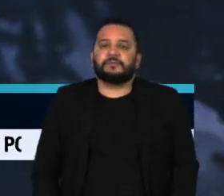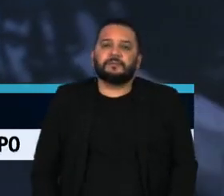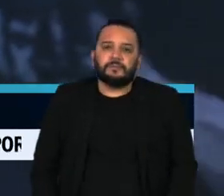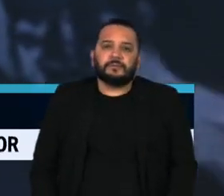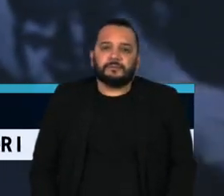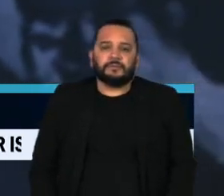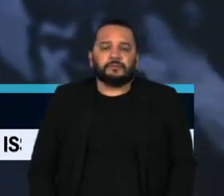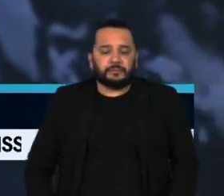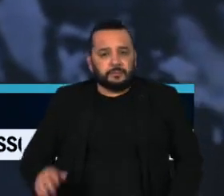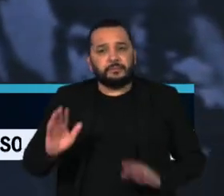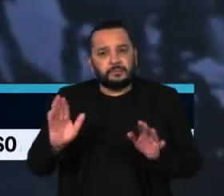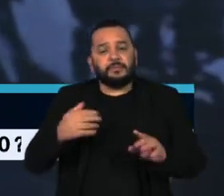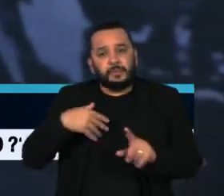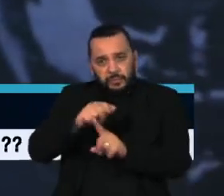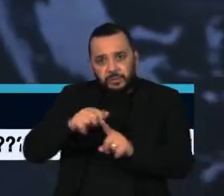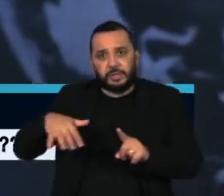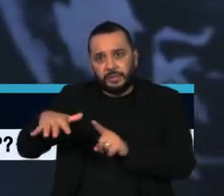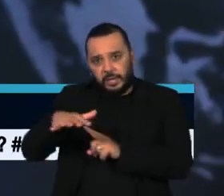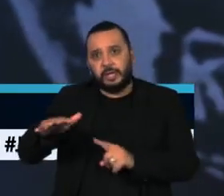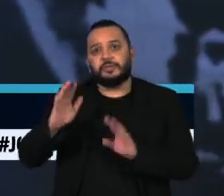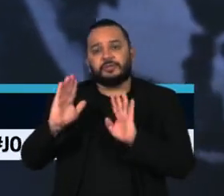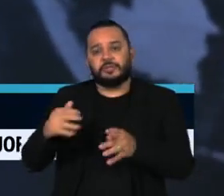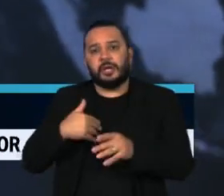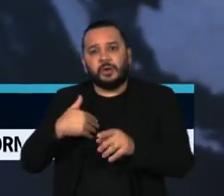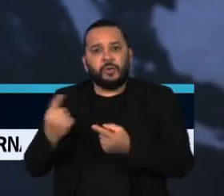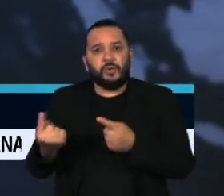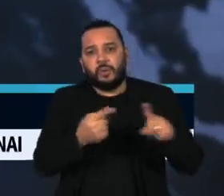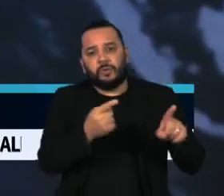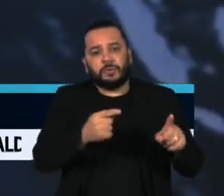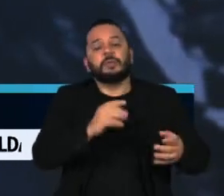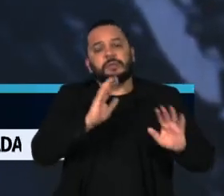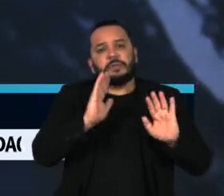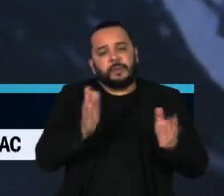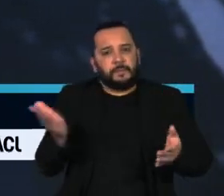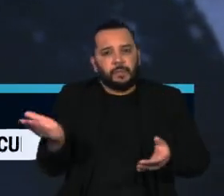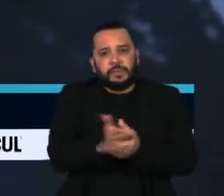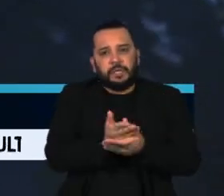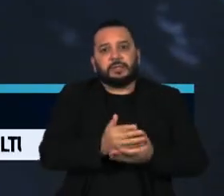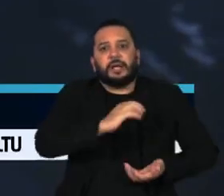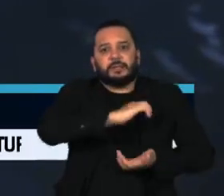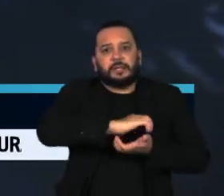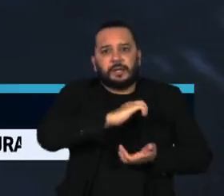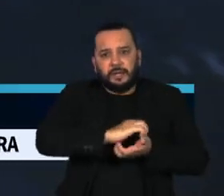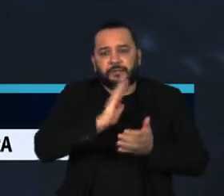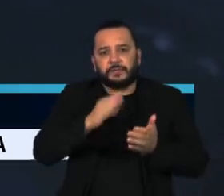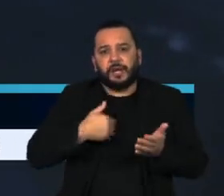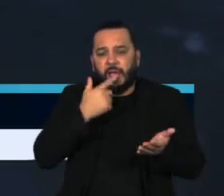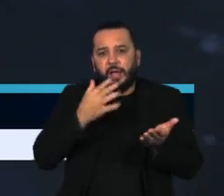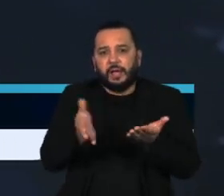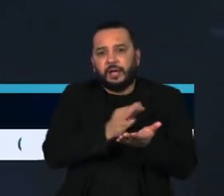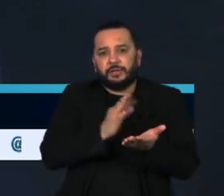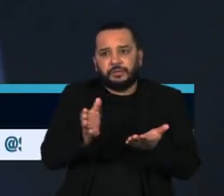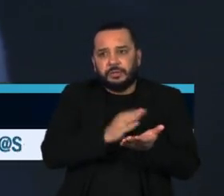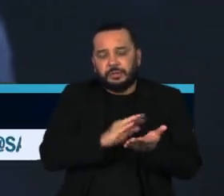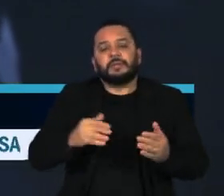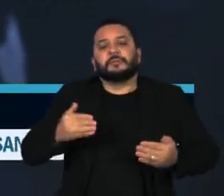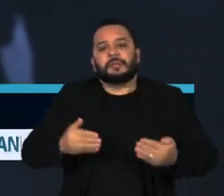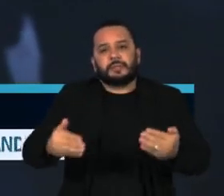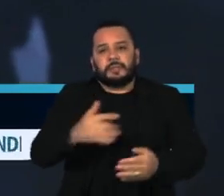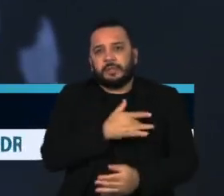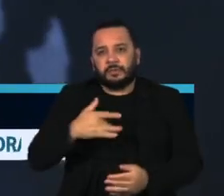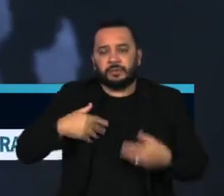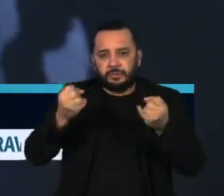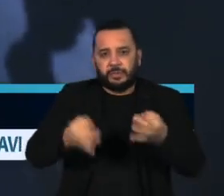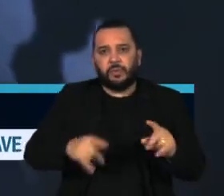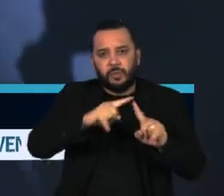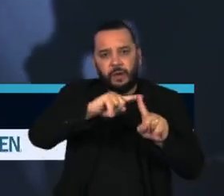Entidades da sociedade civil entraram com uma ação para que o Supremo Tribunal Federal suspenda a cartilha do Ministério da Saúde que afirma que todo